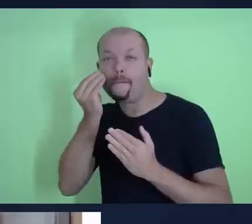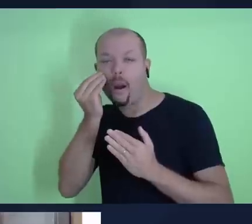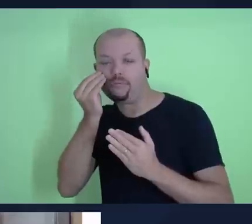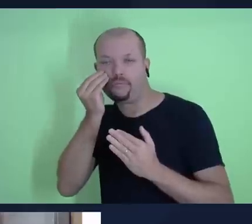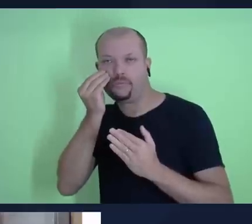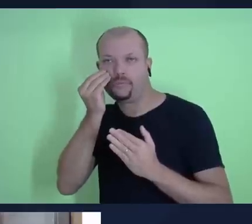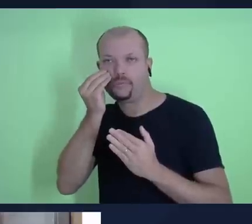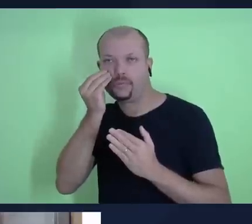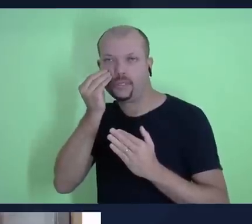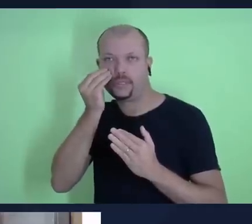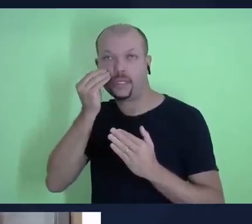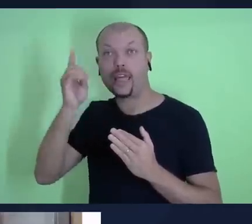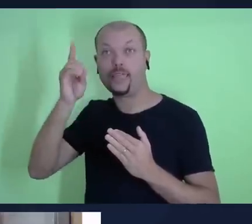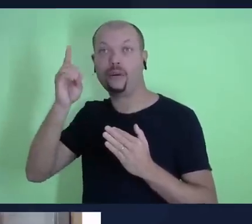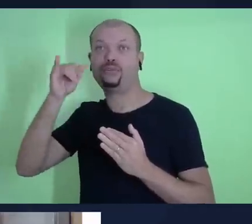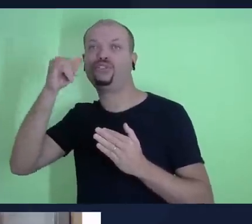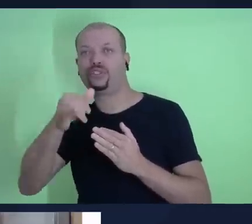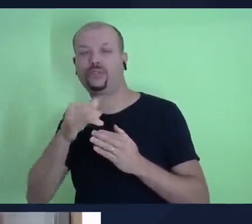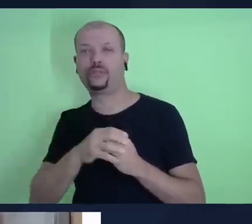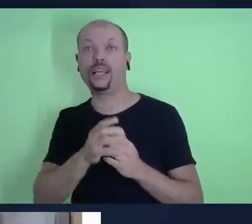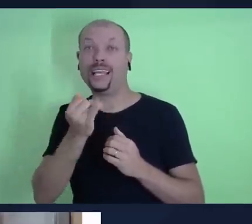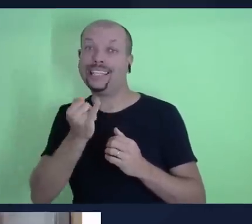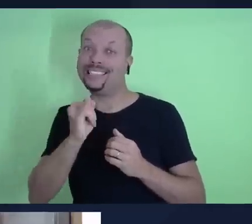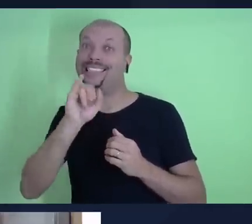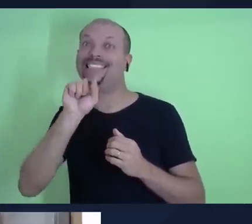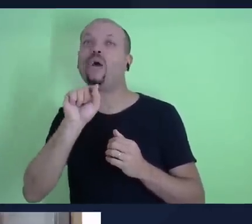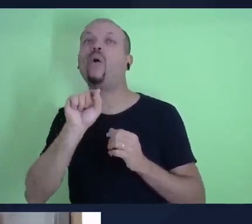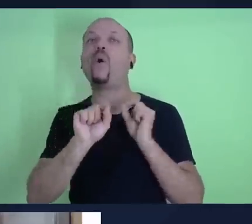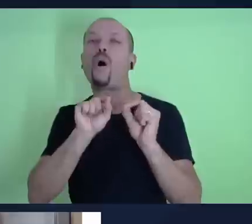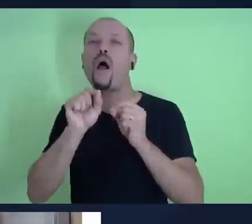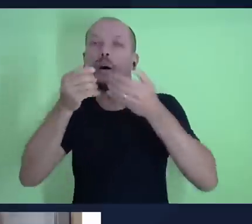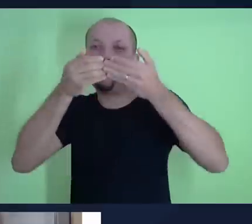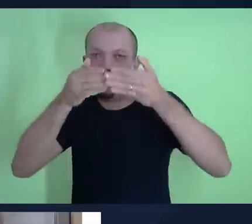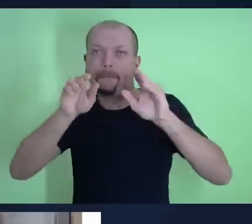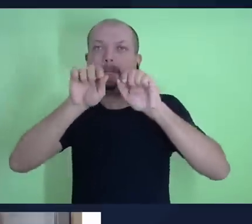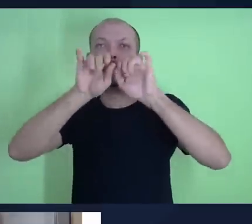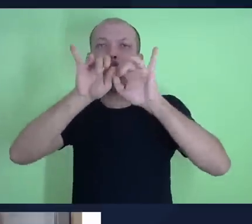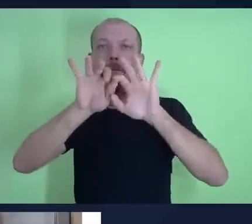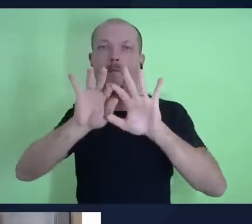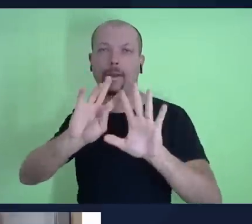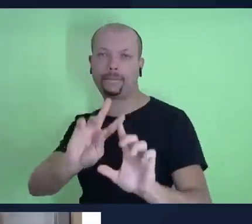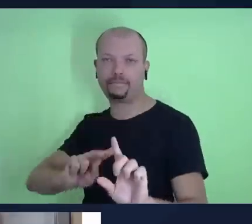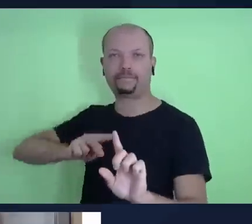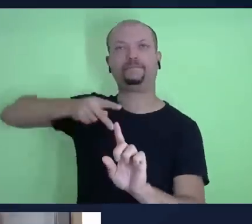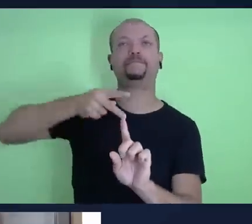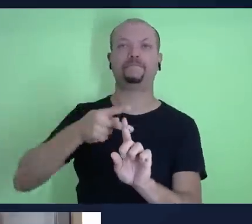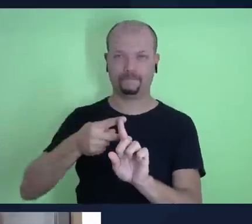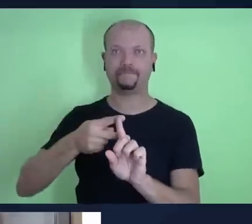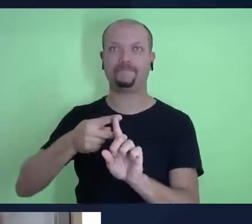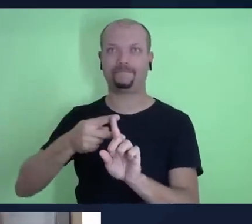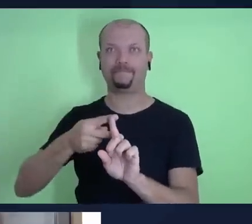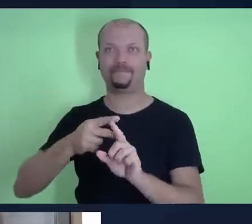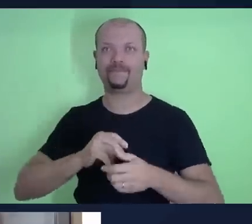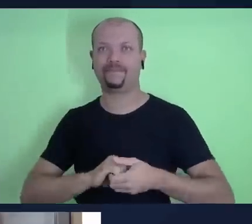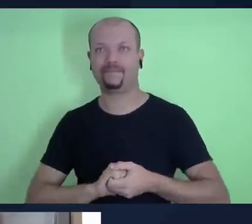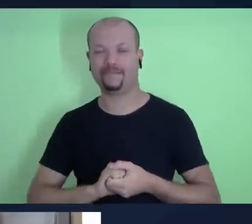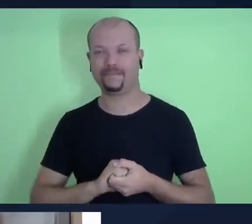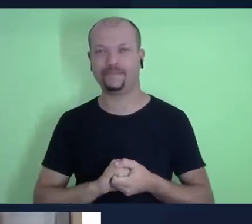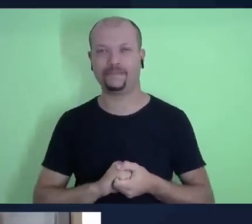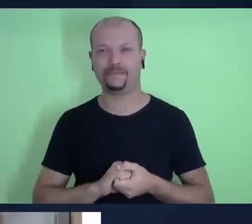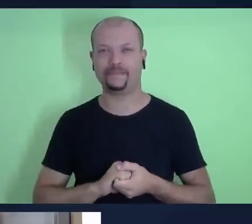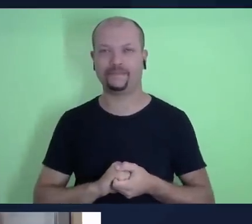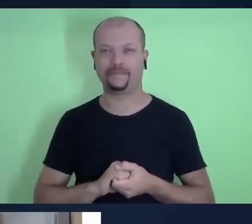se eu não lhes abrir as janelas dos céus e não derramar sobre vocês bênçãos sem medida.